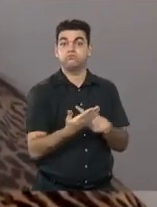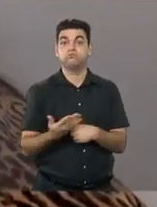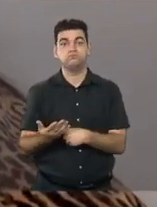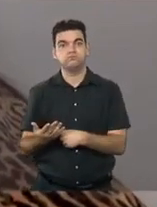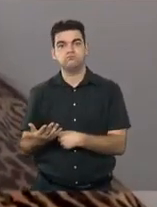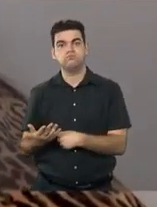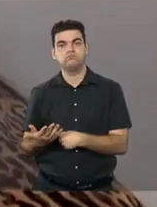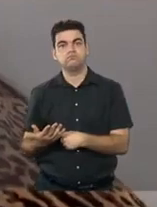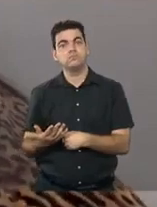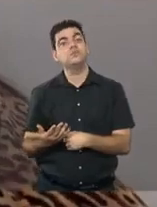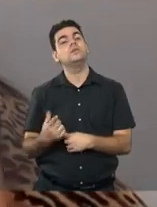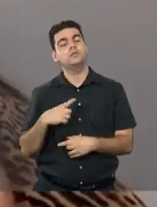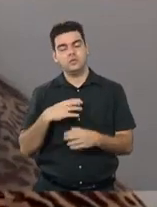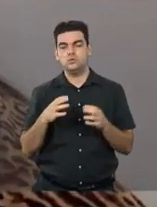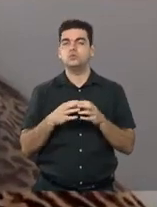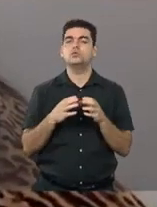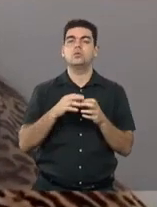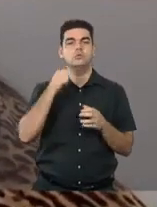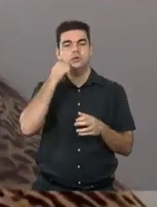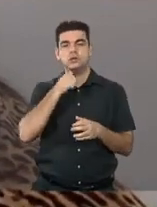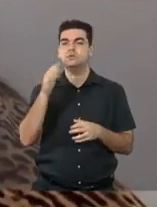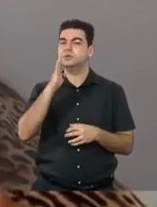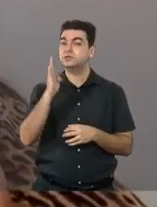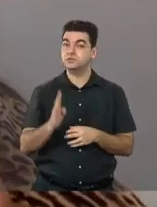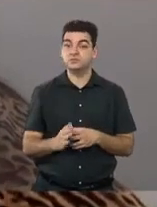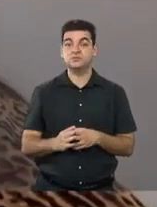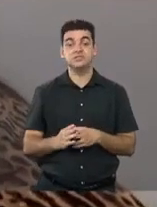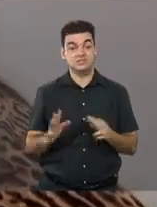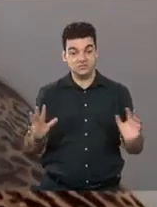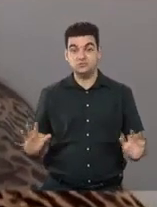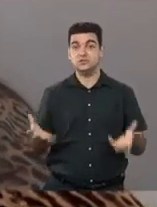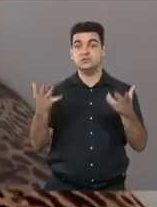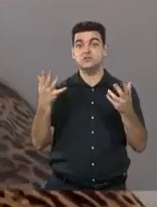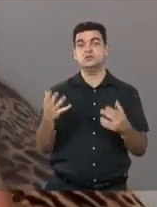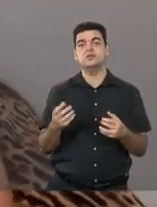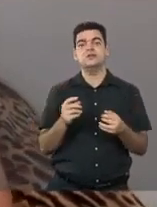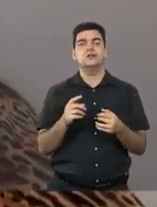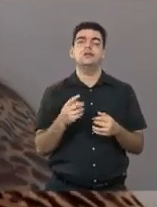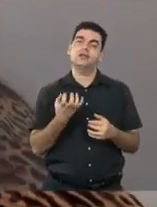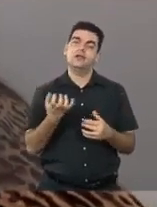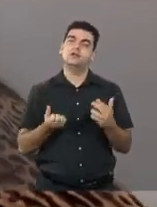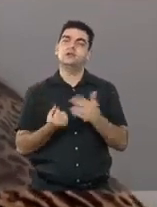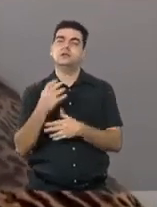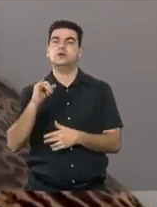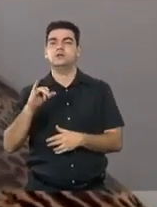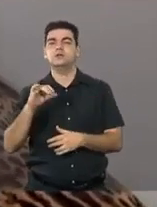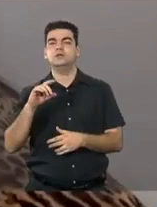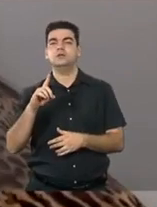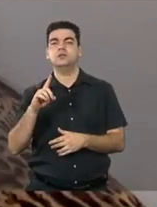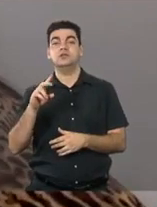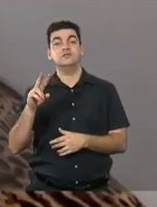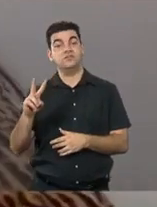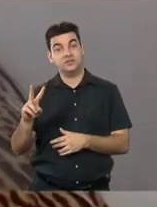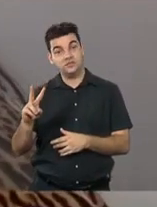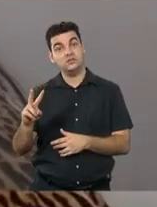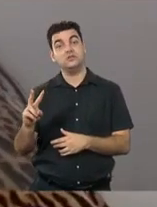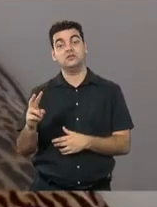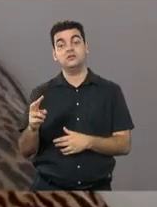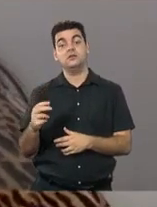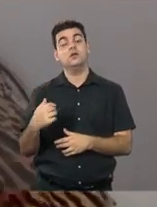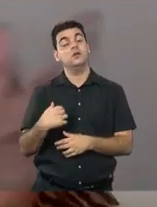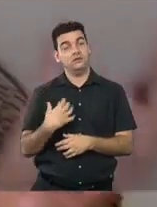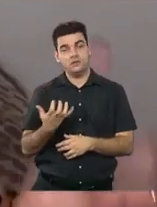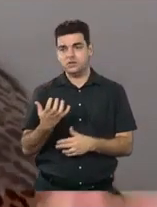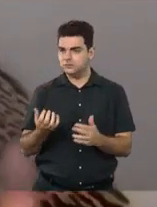Mulheres do Brasil e tem uma história, né? O Judei Fundal e DV e sempre nessa... Então, de repente